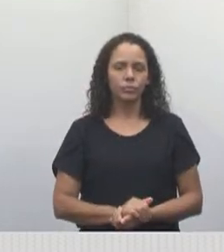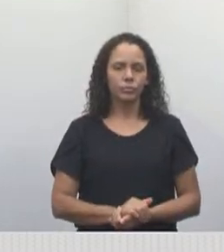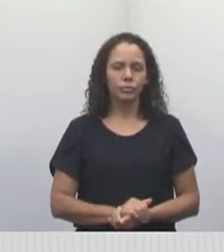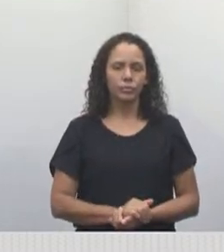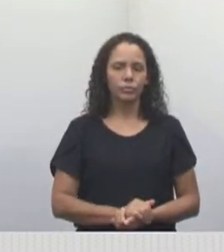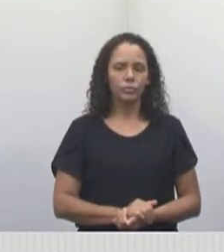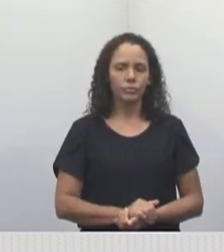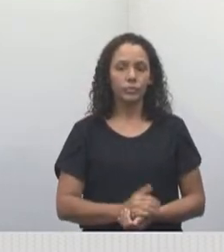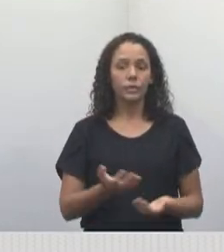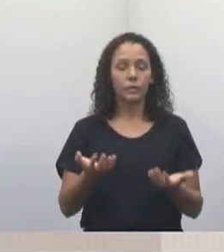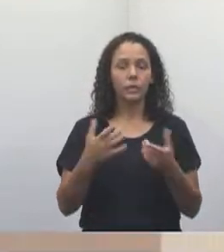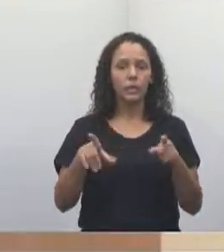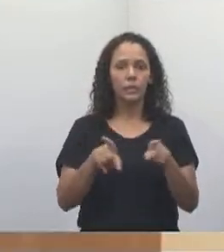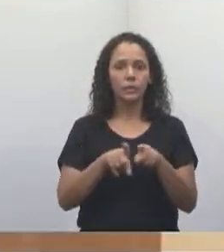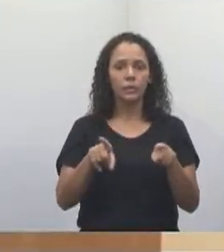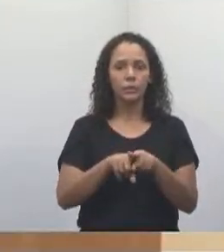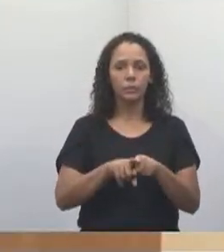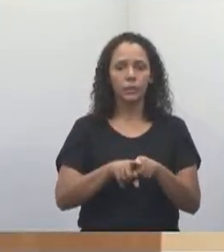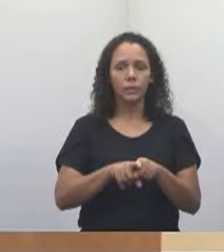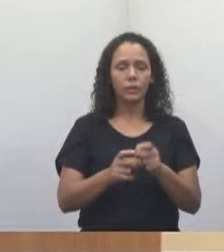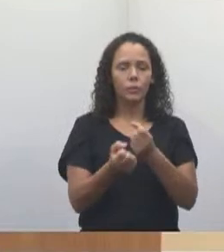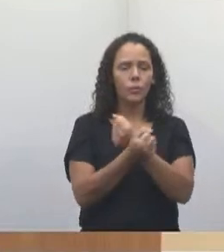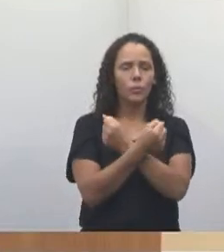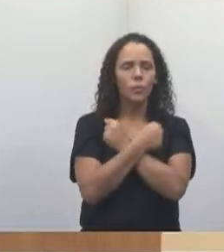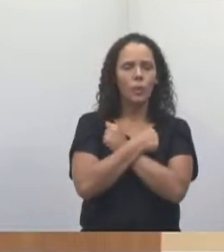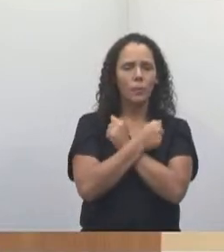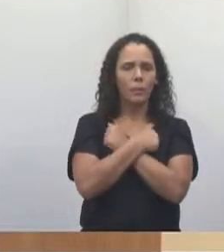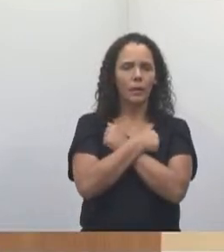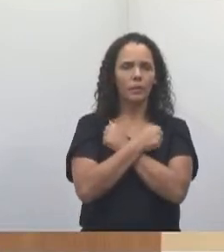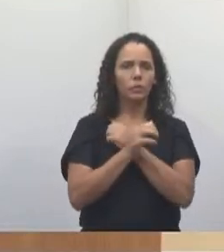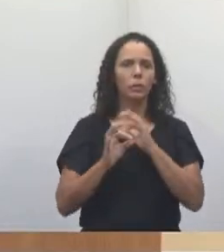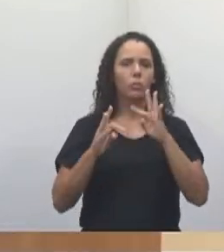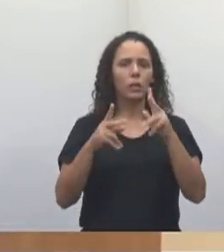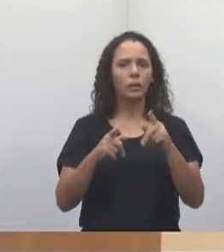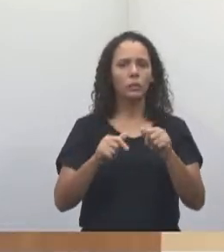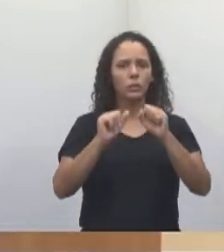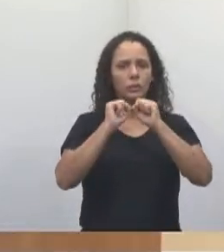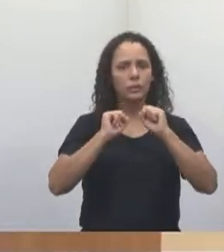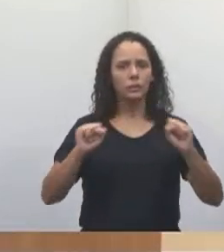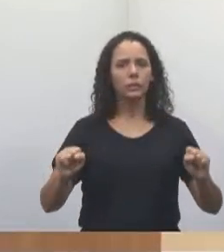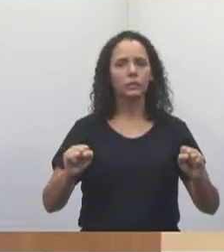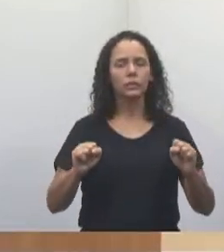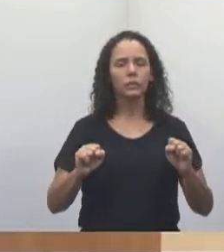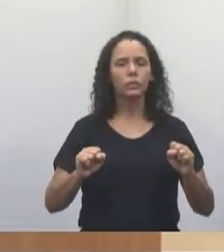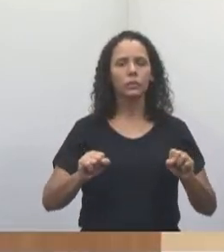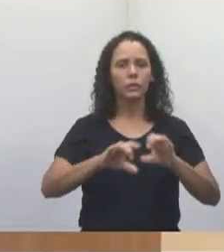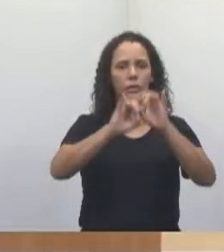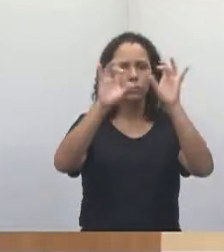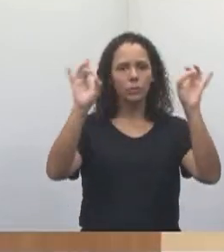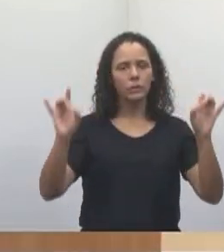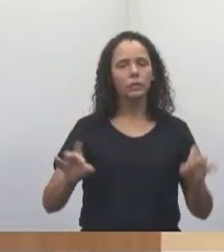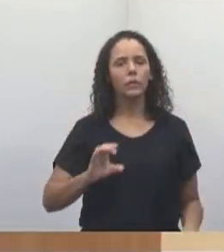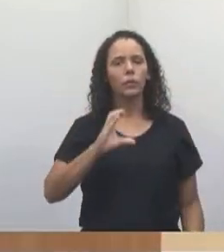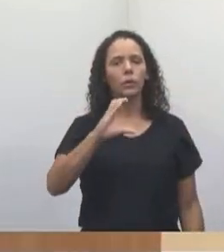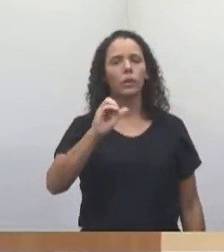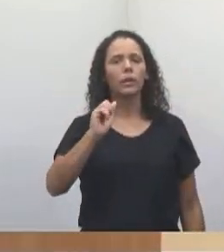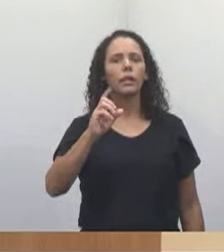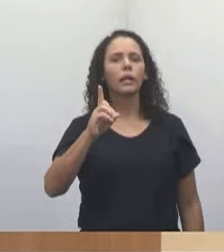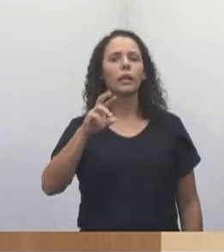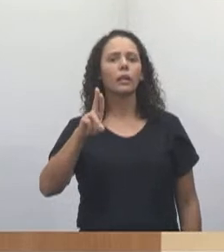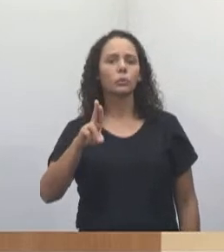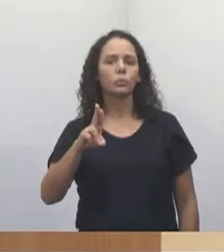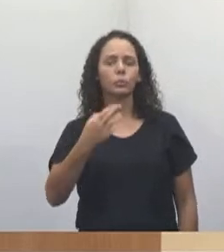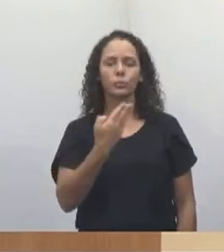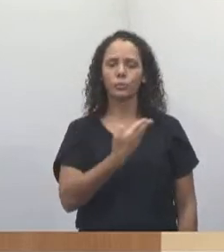Olha, quero mandar um abraço para todos da associação, especial o Cadu, que a gente tem uma